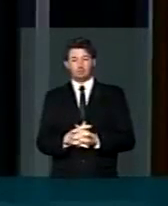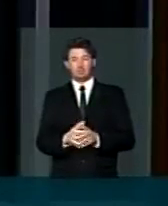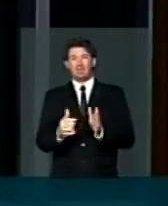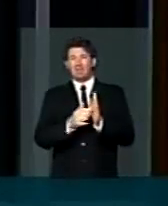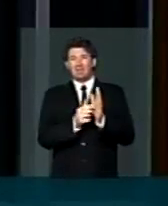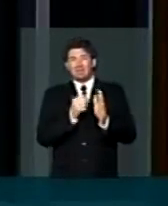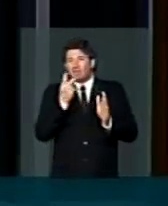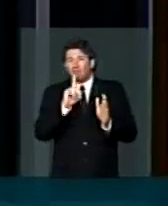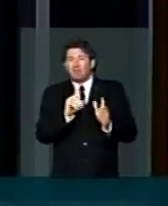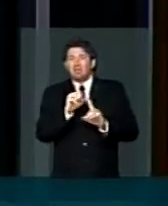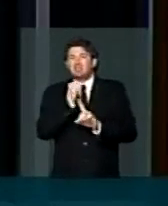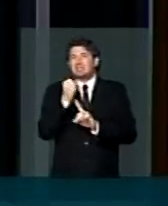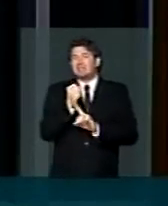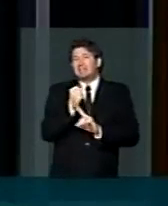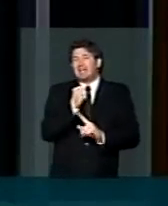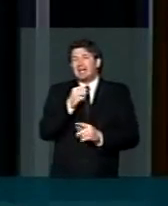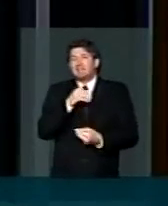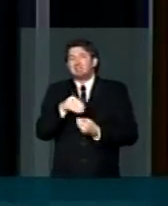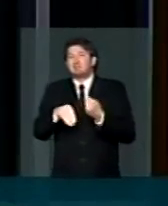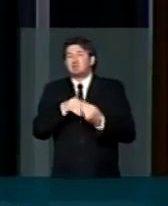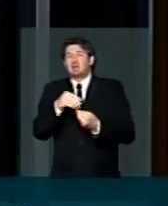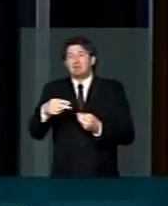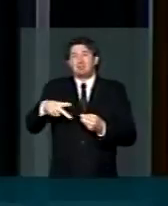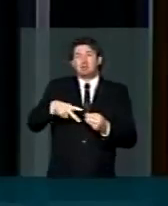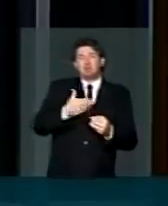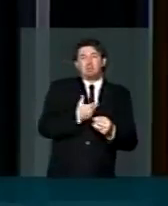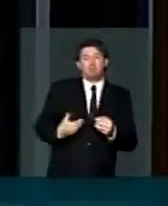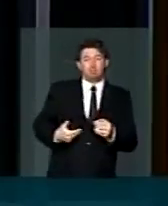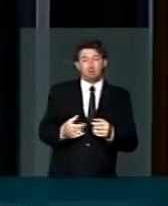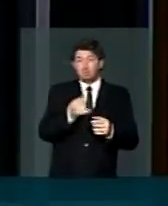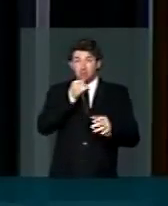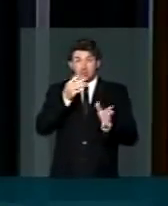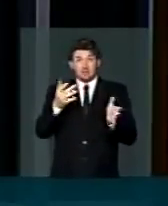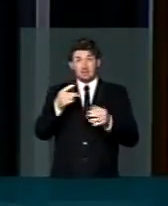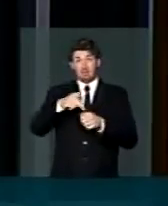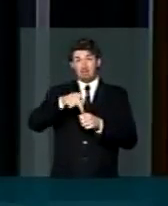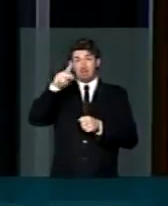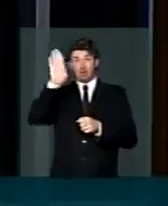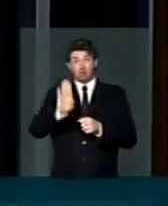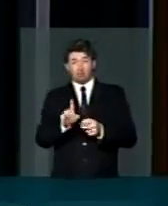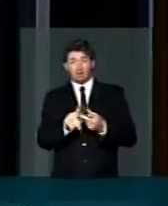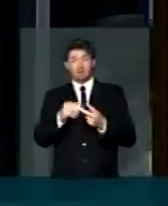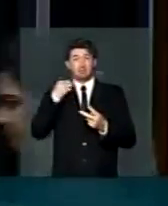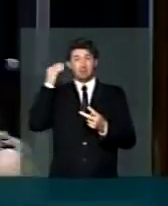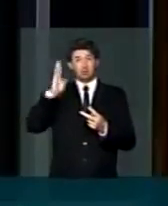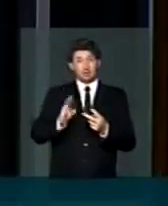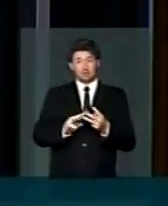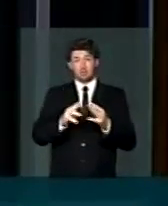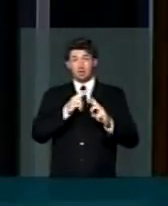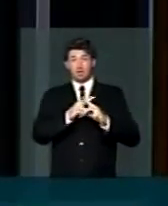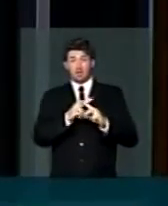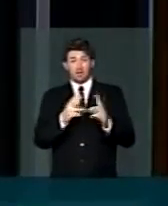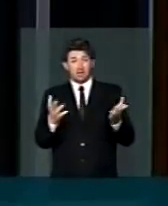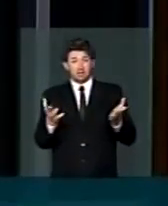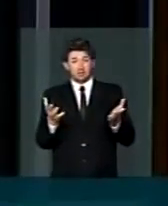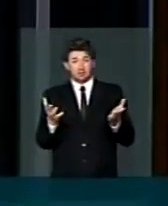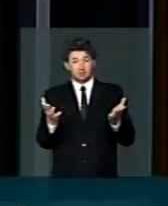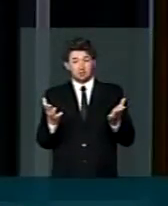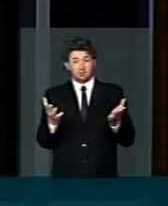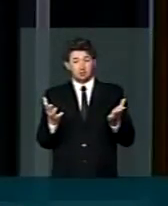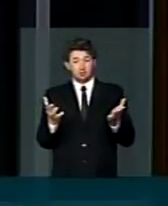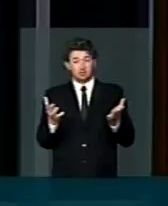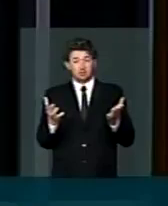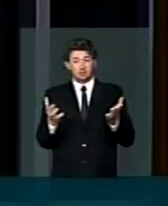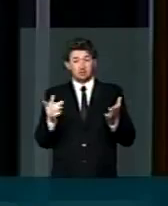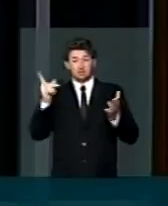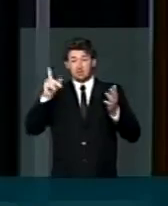sociedade de economia mista. Por exemplo, Petrobras, Banco do Brasil, Caixa Econômica, a